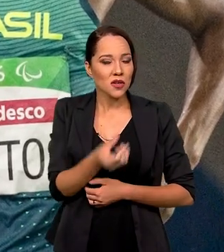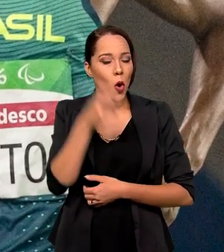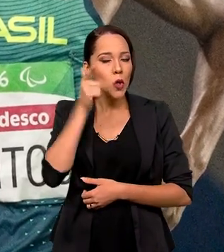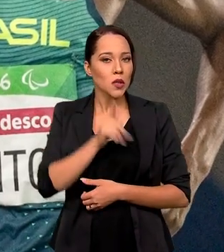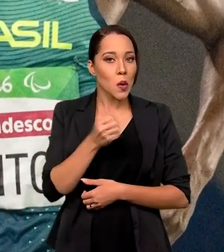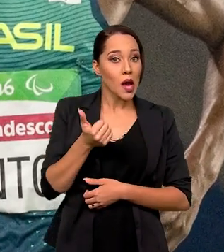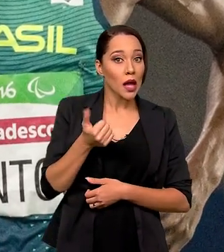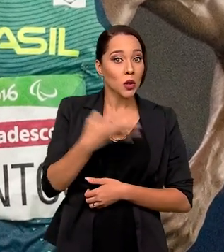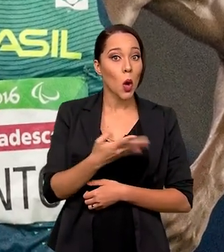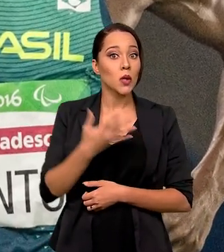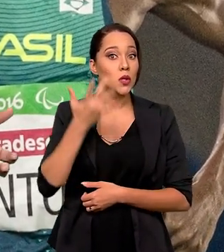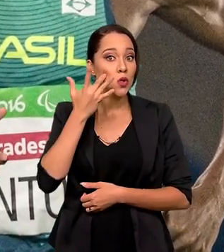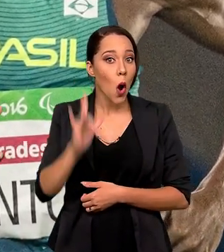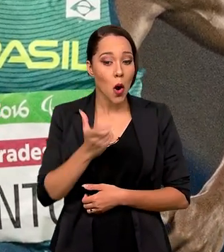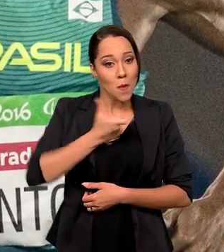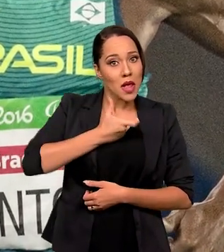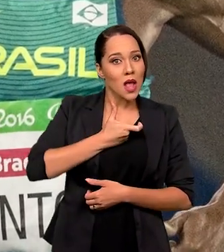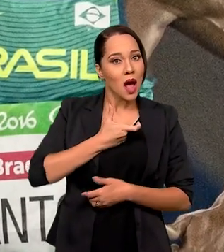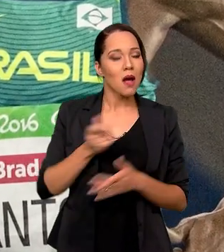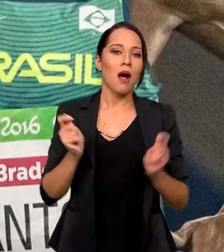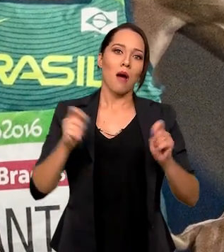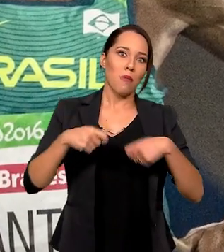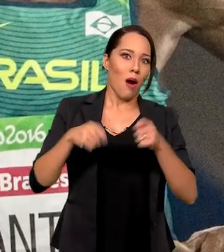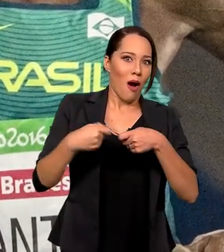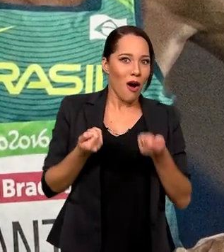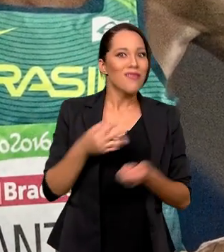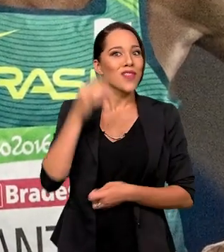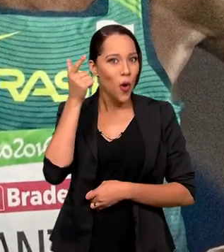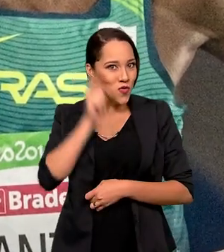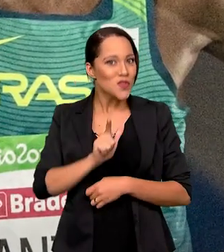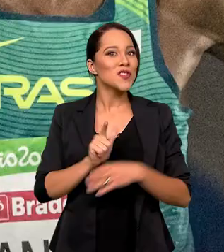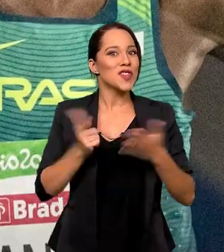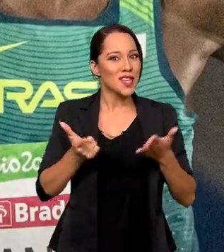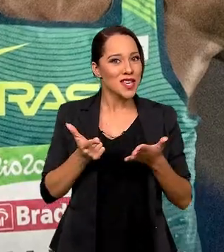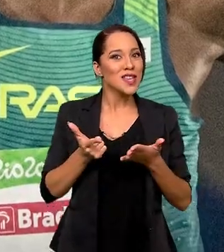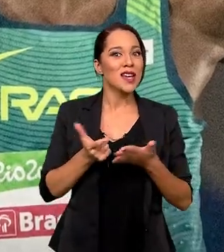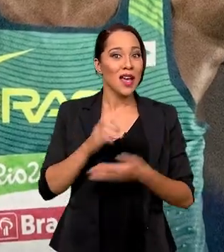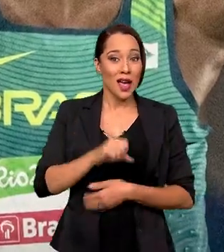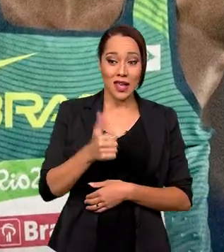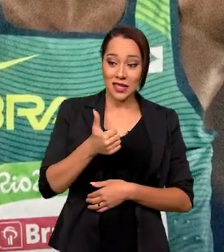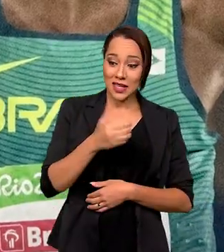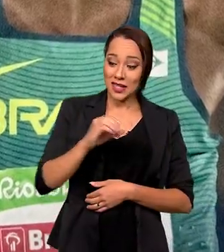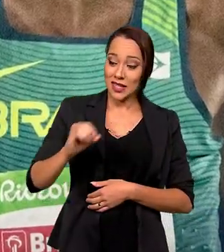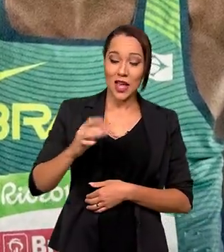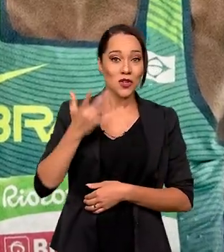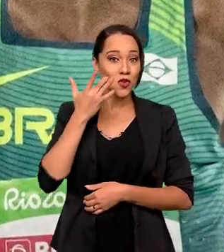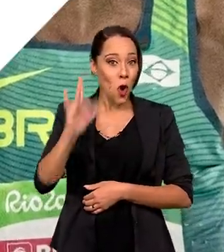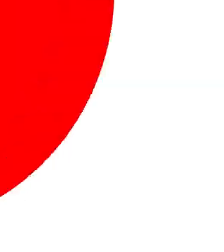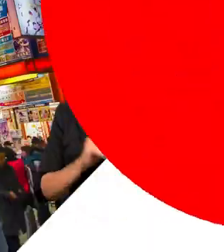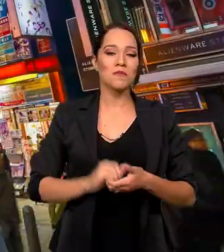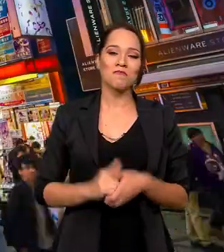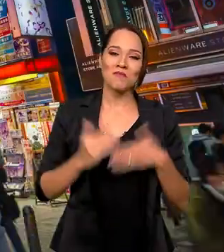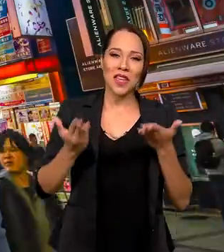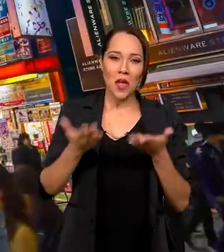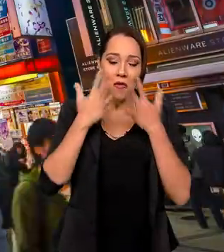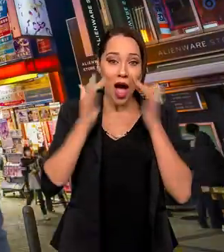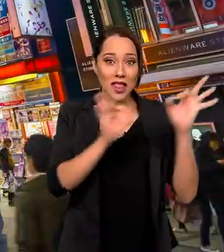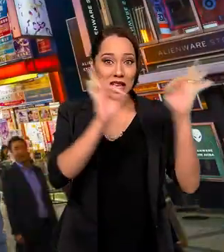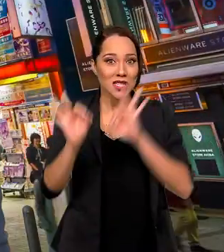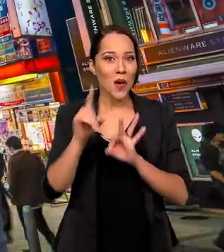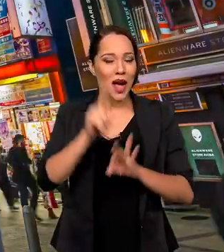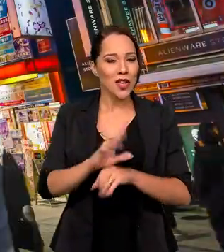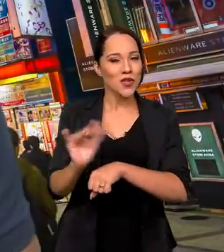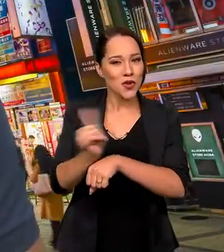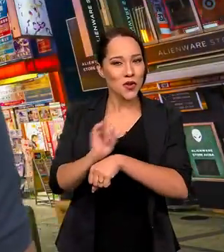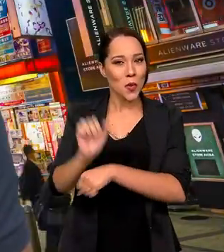gente ganhou 14 de ouro. Então, é bem possível do Brasil alcançar essa centésima de ouro mesmo, viu? Então, fica ligado